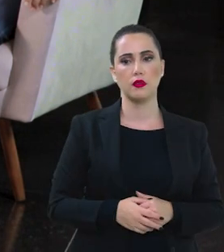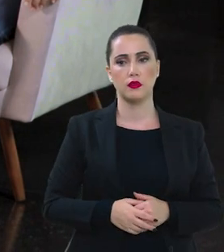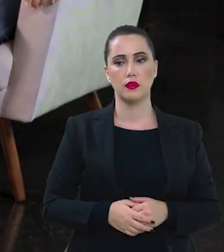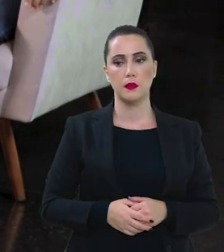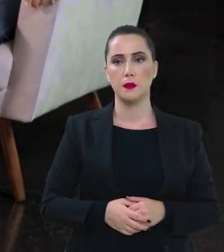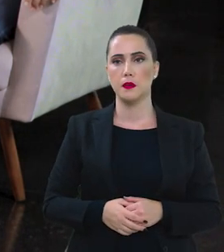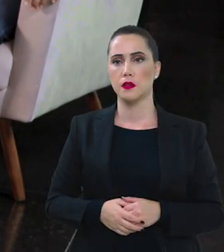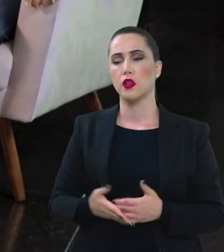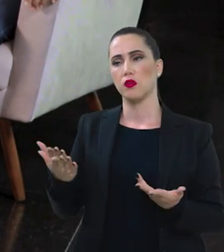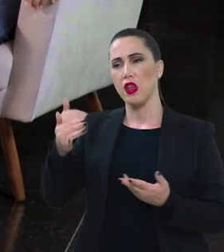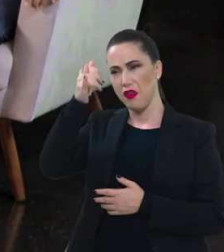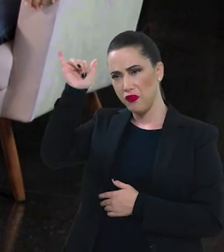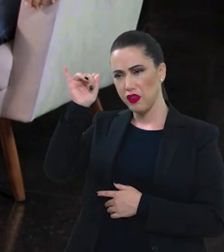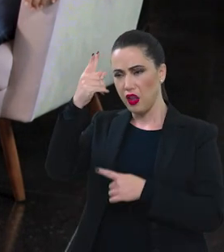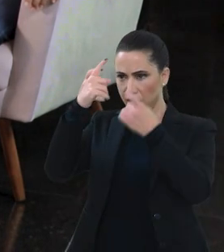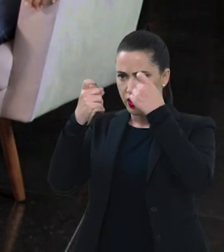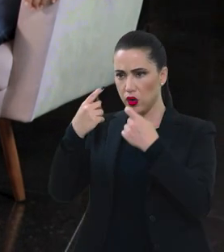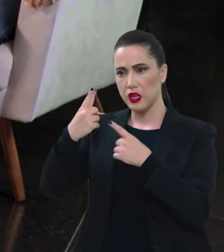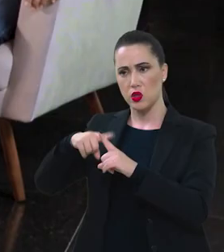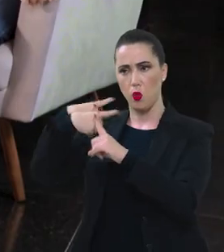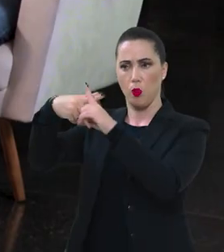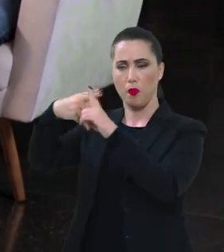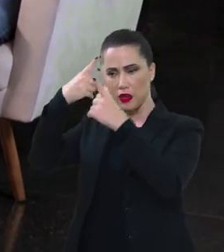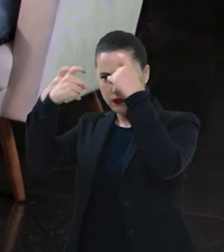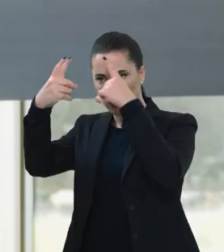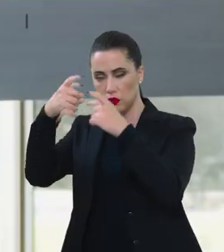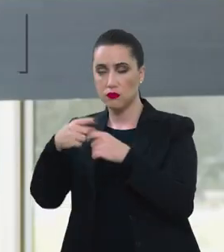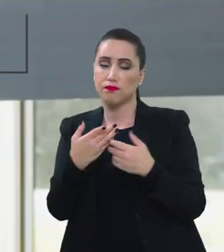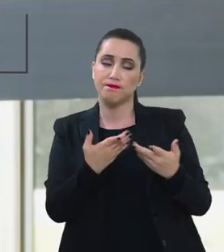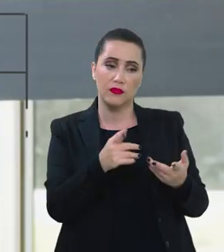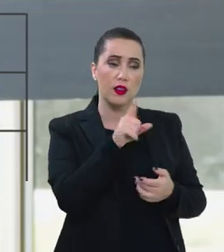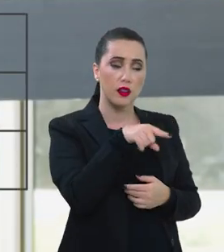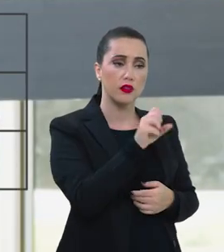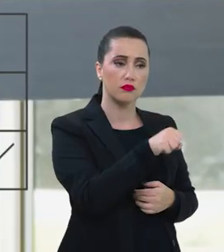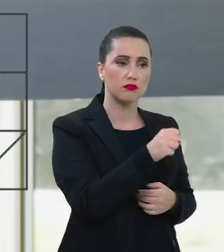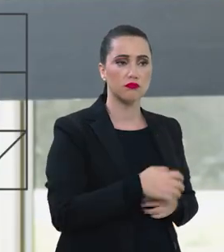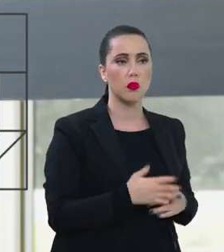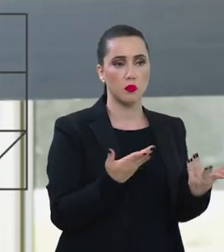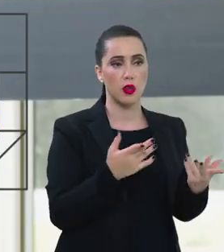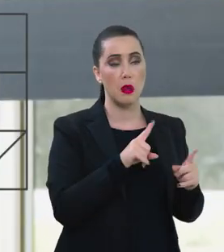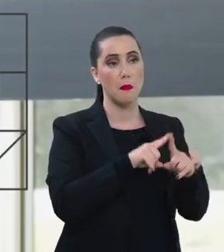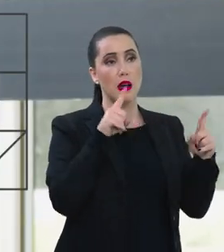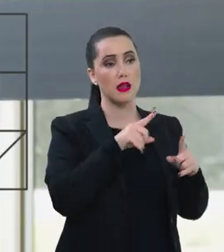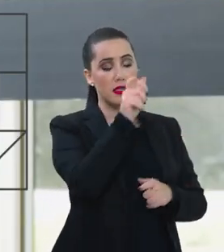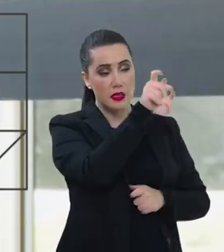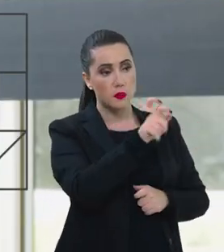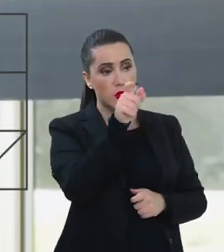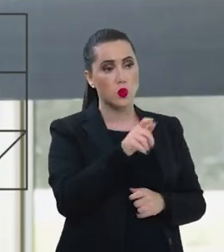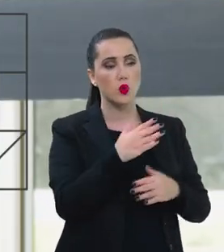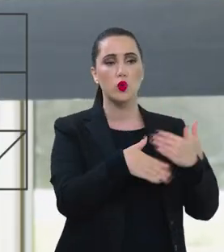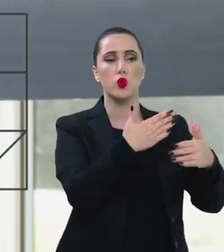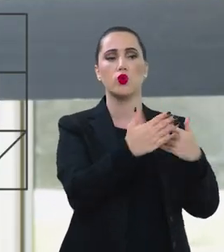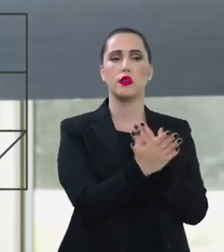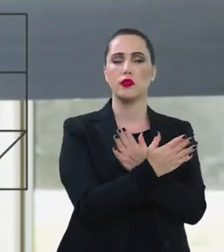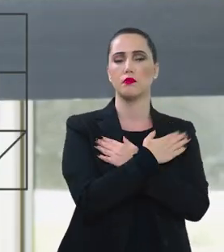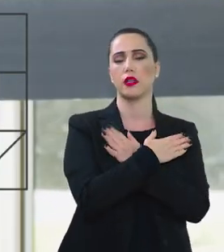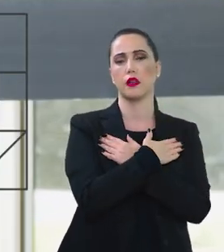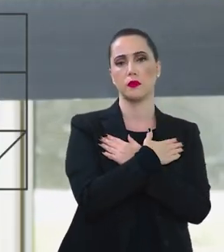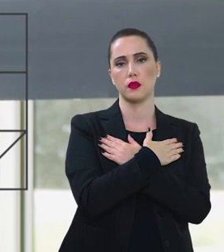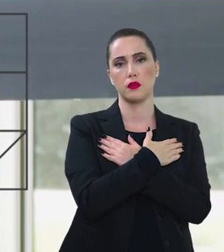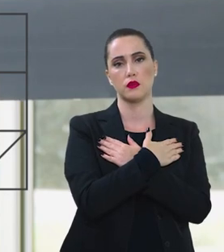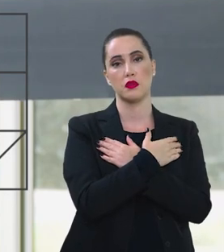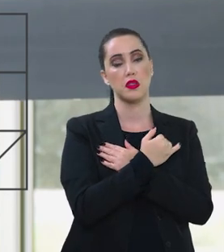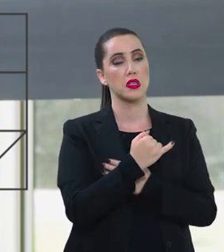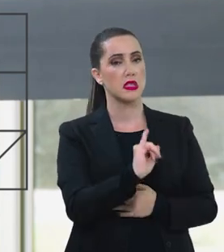Combater a violência com mais violência. Não é combater a violência com mais violência, mas se as pessoas continuarem desempregadas,